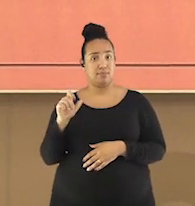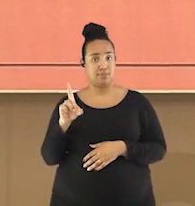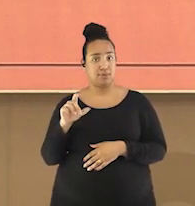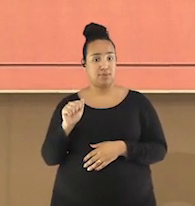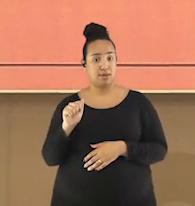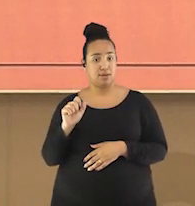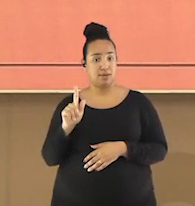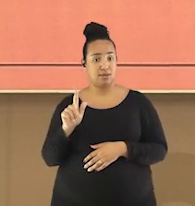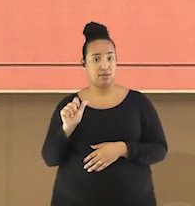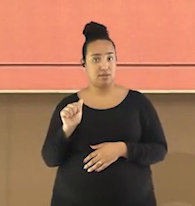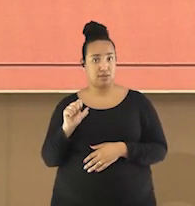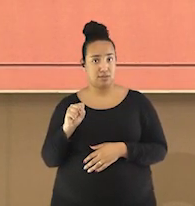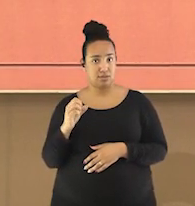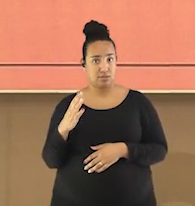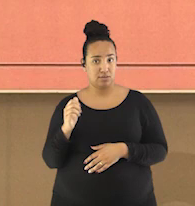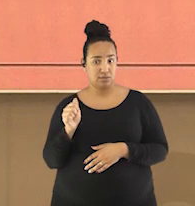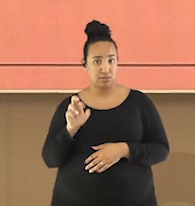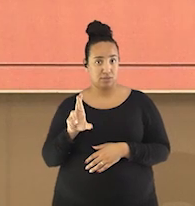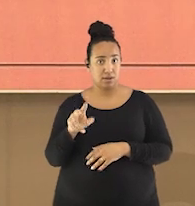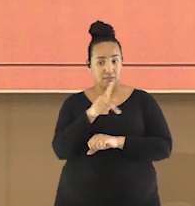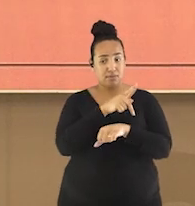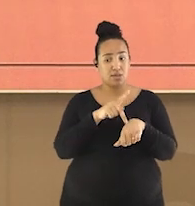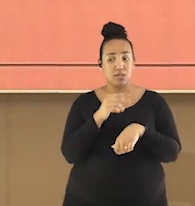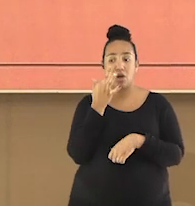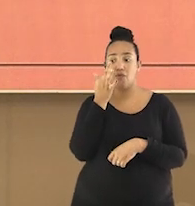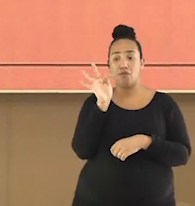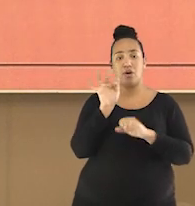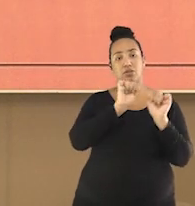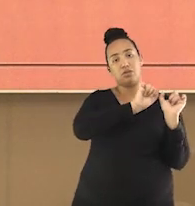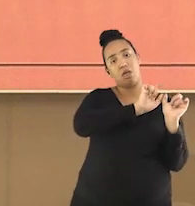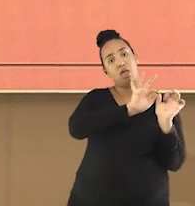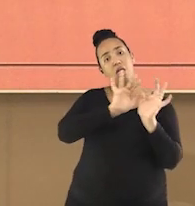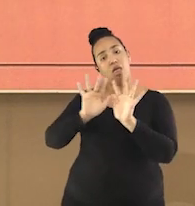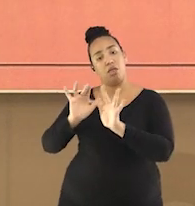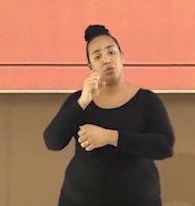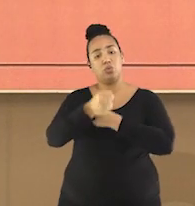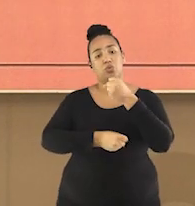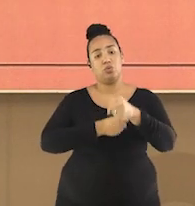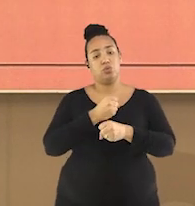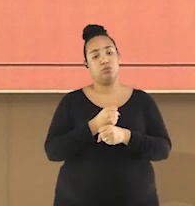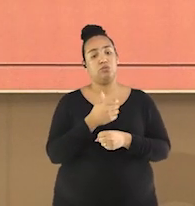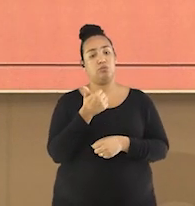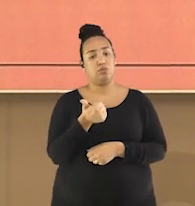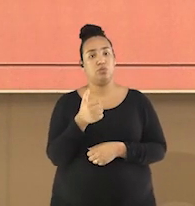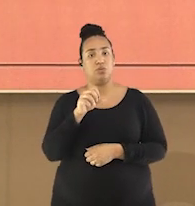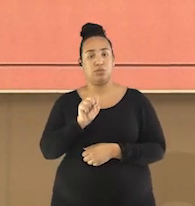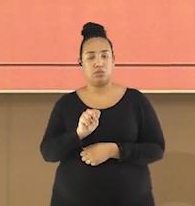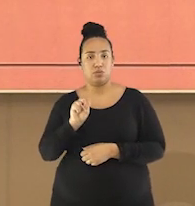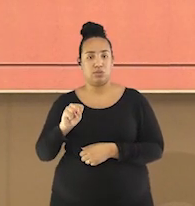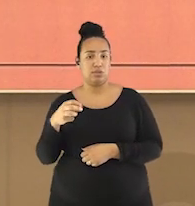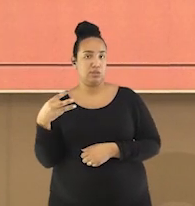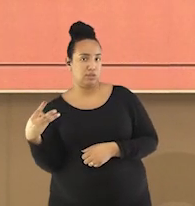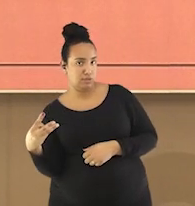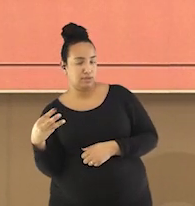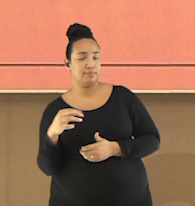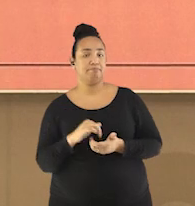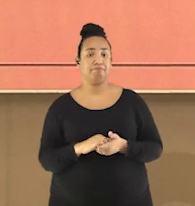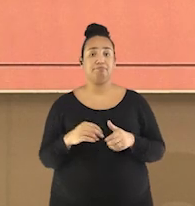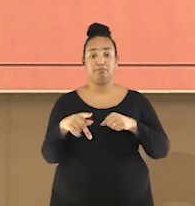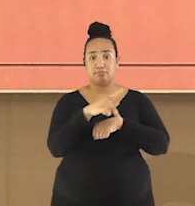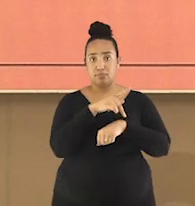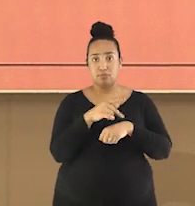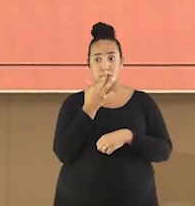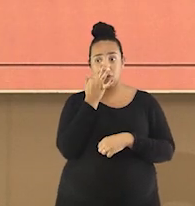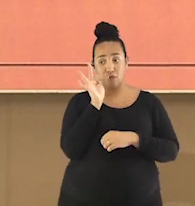pelos franceses a partir do ataque à Thamatape, em 1883. A invasão francesa, a ilha,